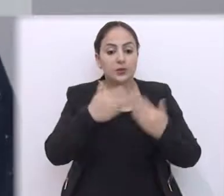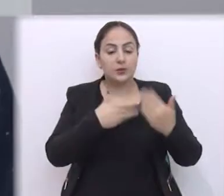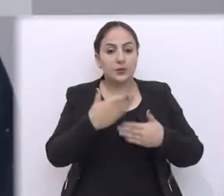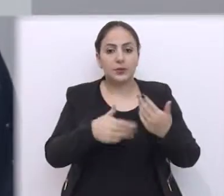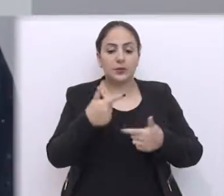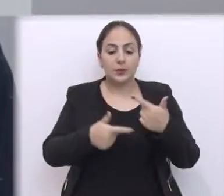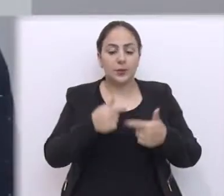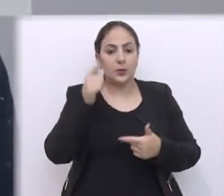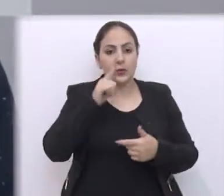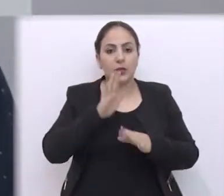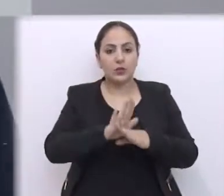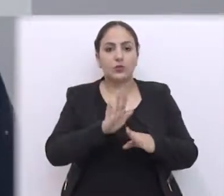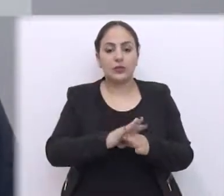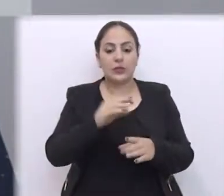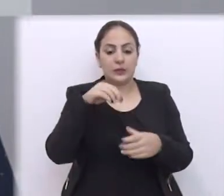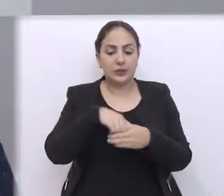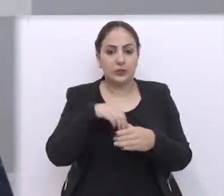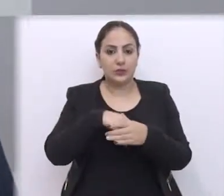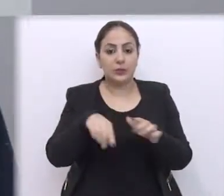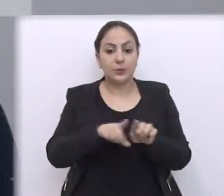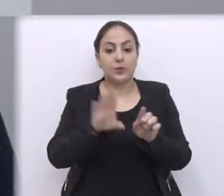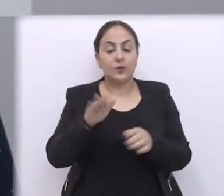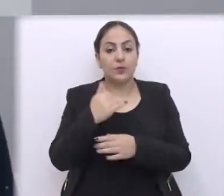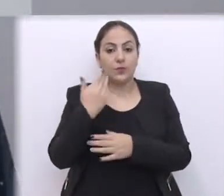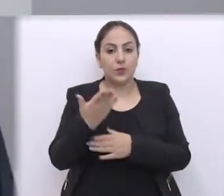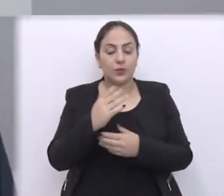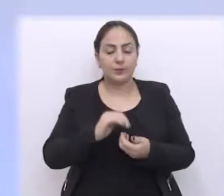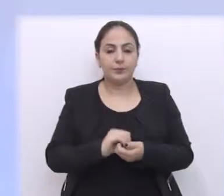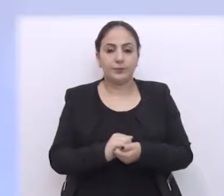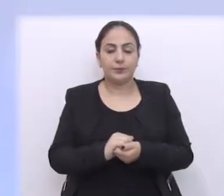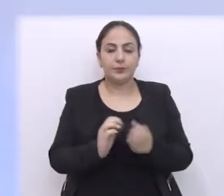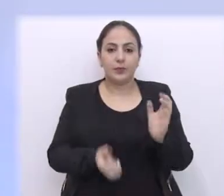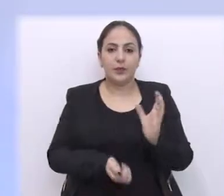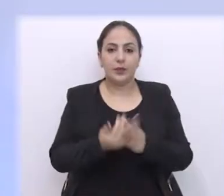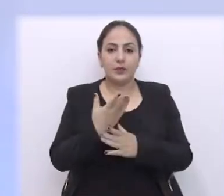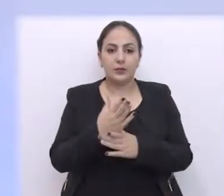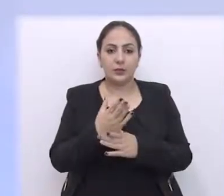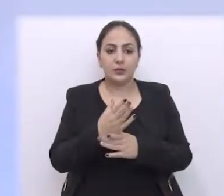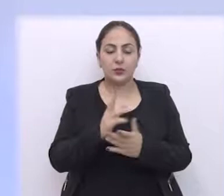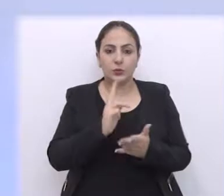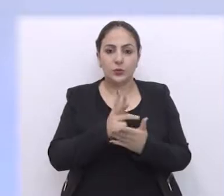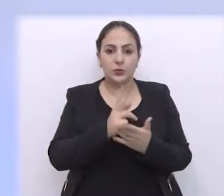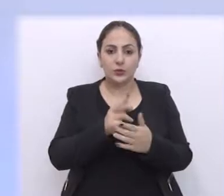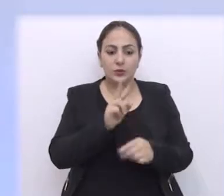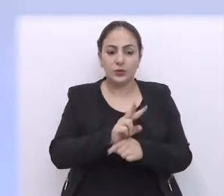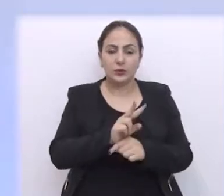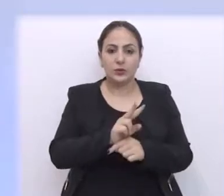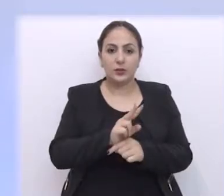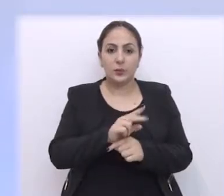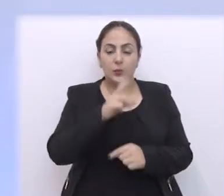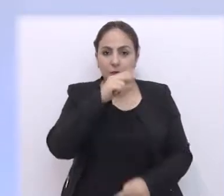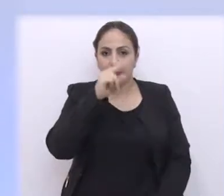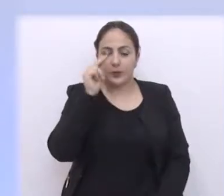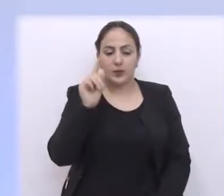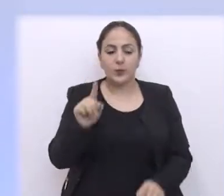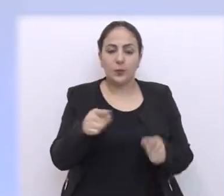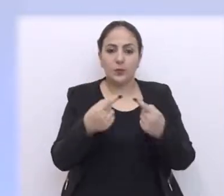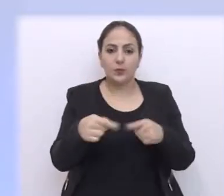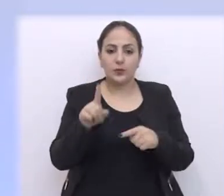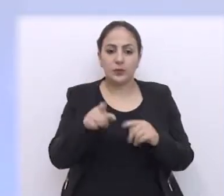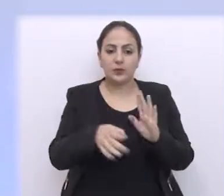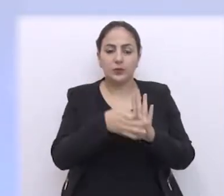desempenho do trabalho para poder auxiliá-los aqui dentro e lá fora também. Criação do Conservatório Municipal da Música é